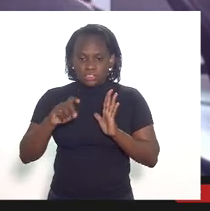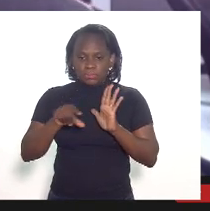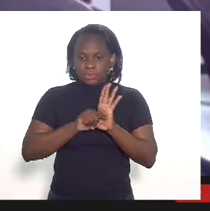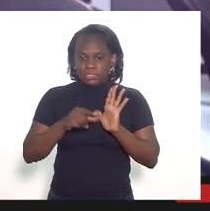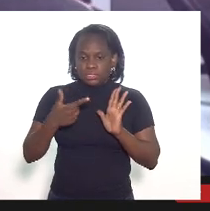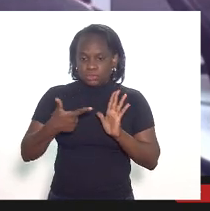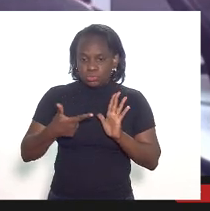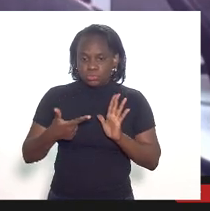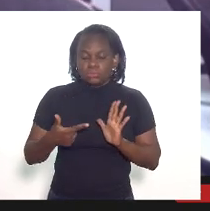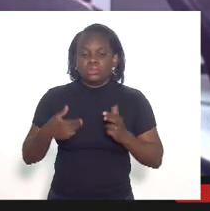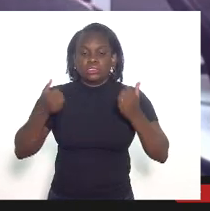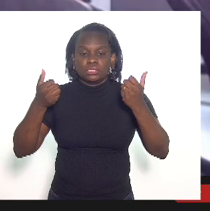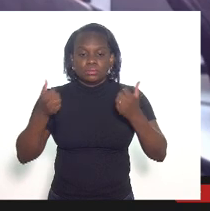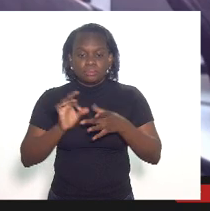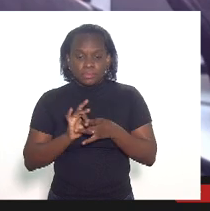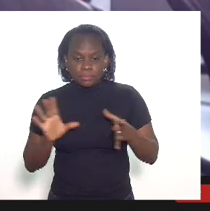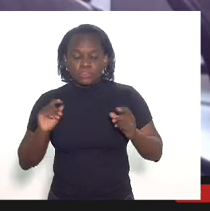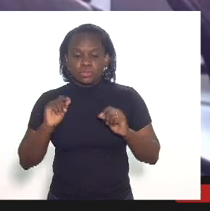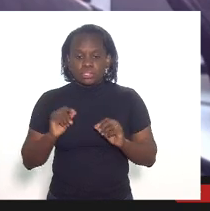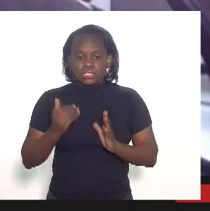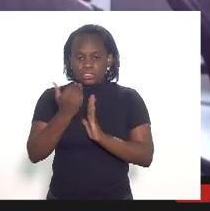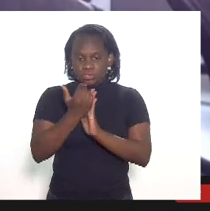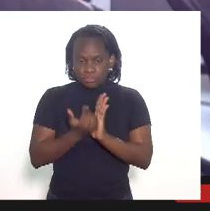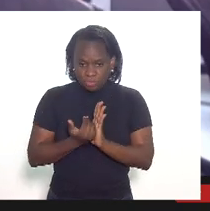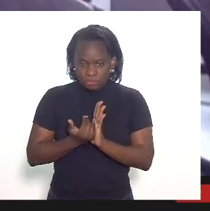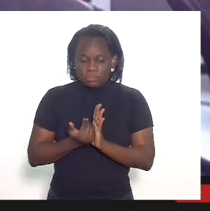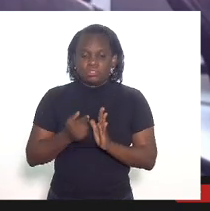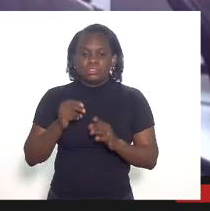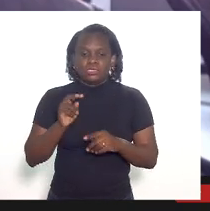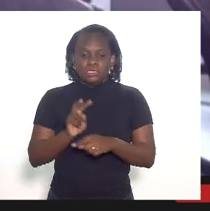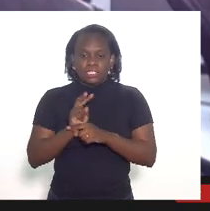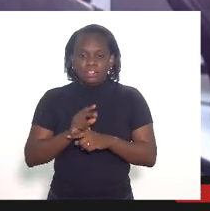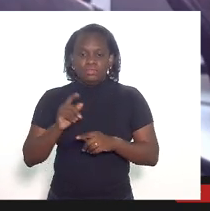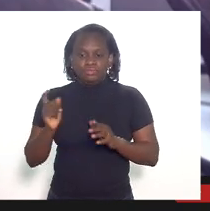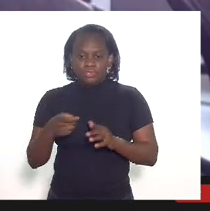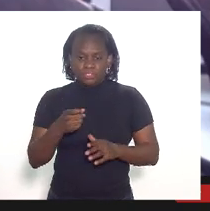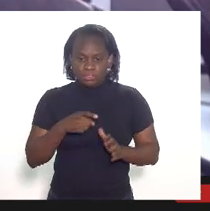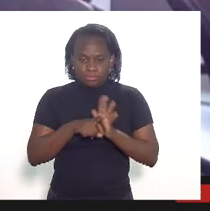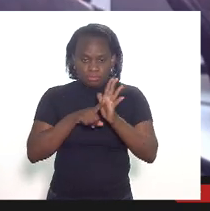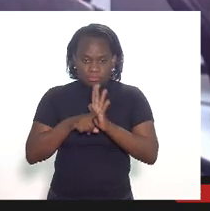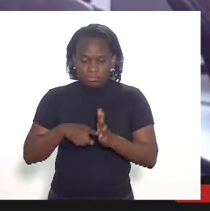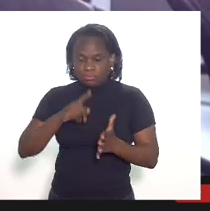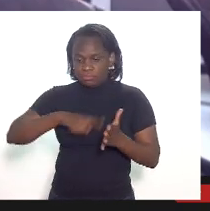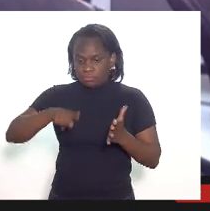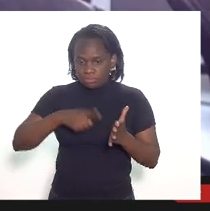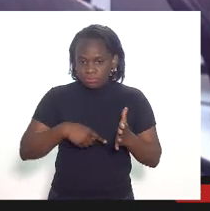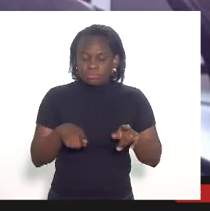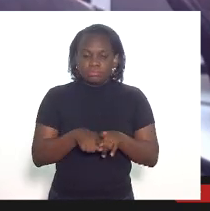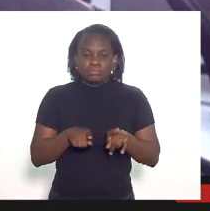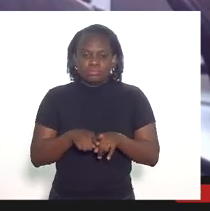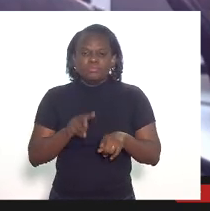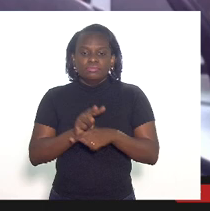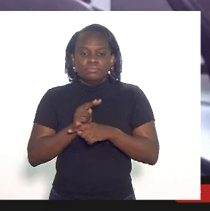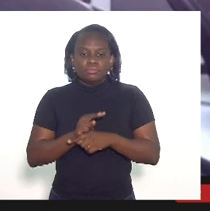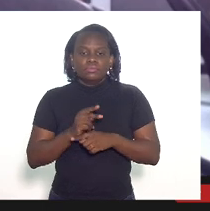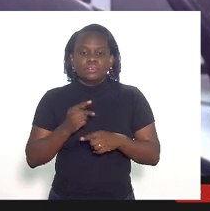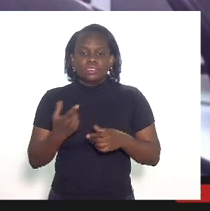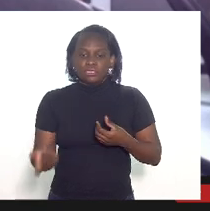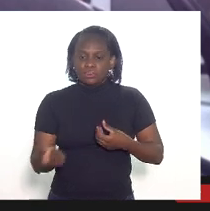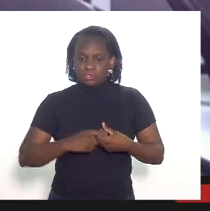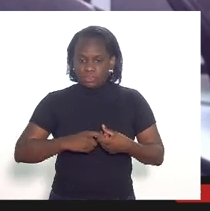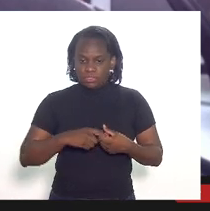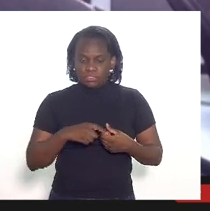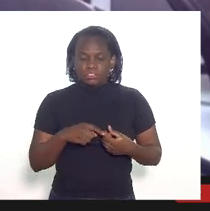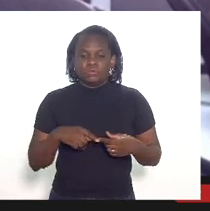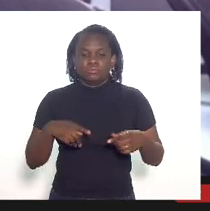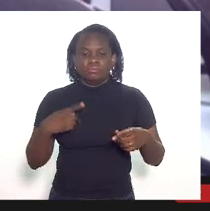que permite a dedução de créditos fiscais anulados e créditos fiscais extornados